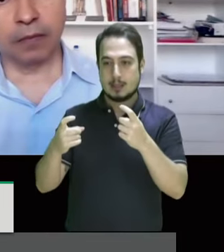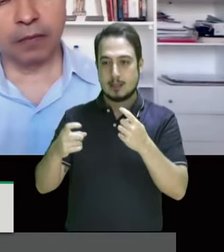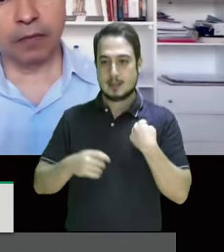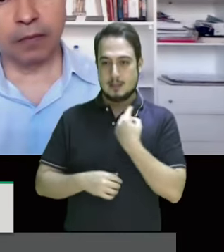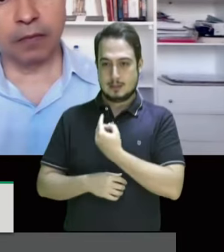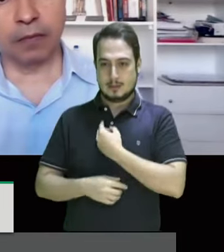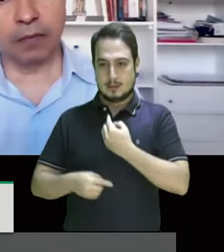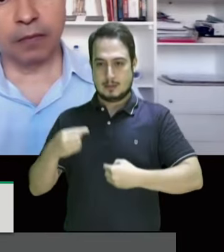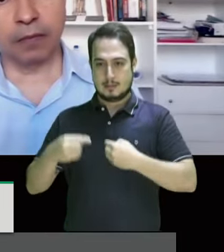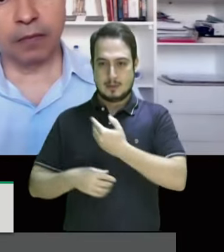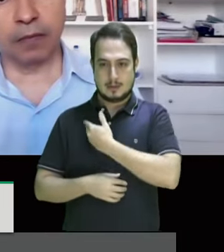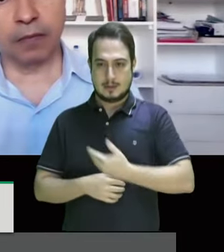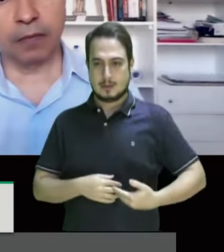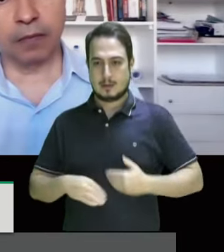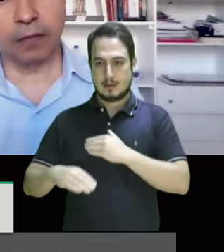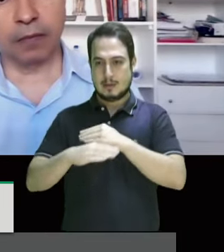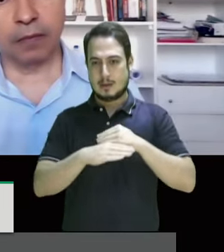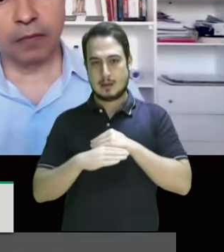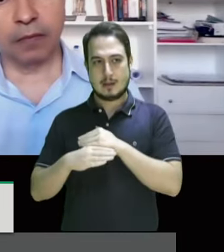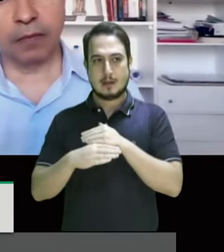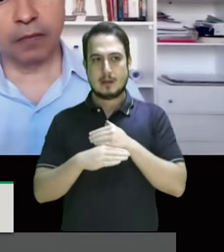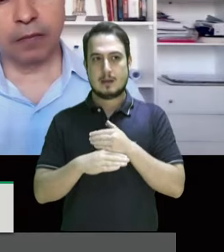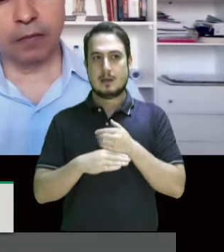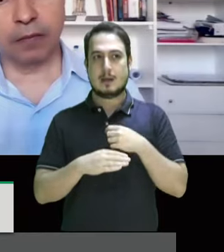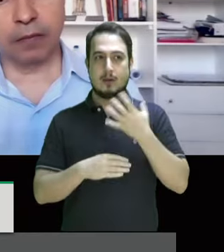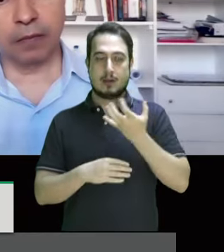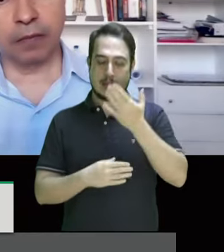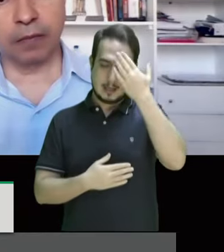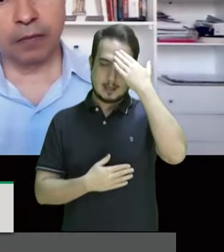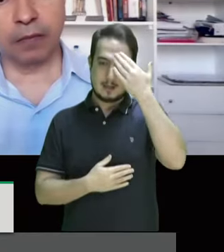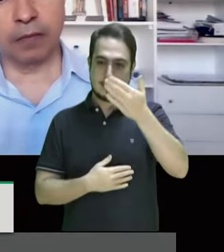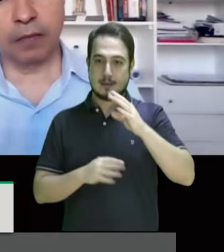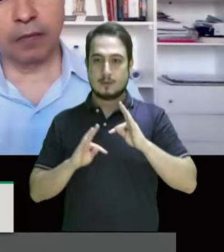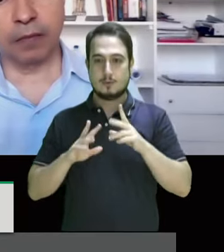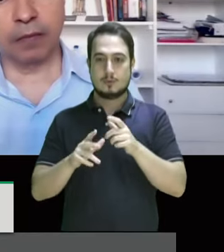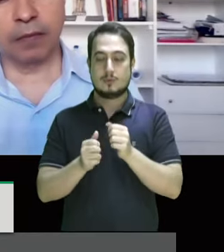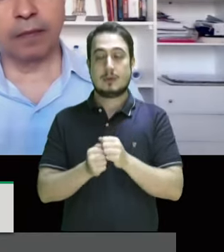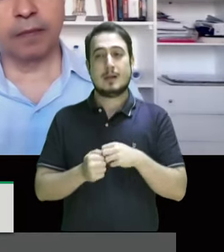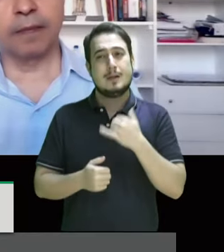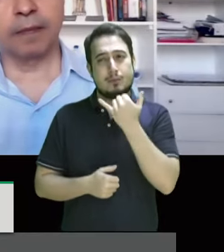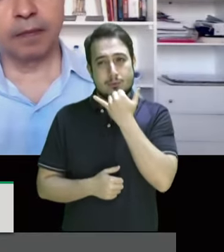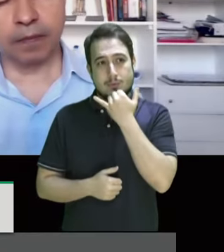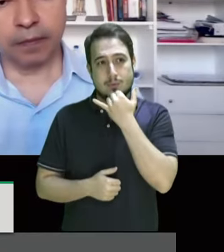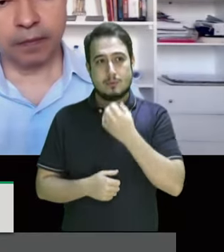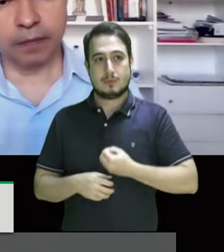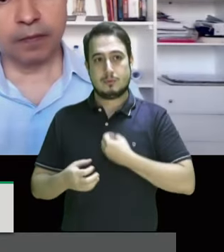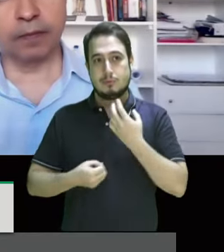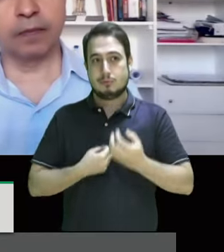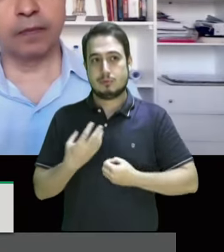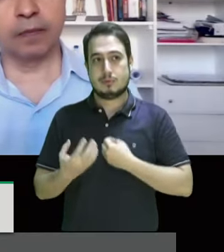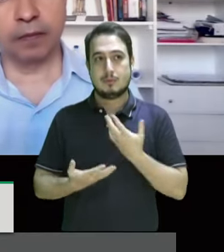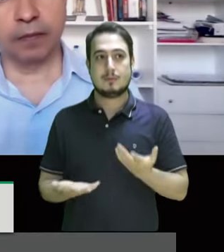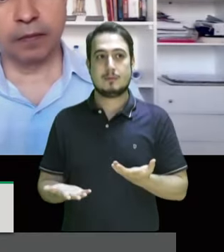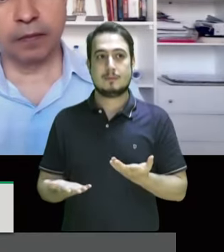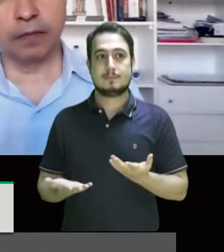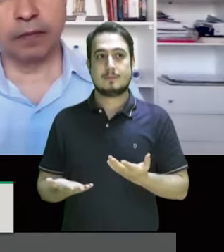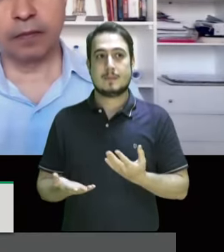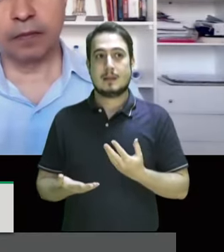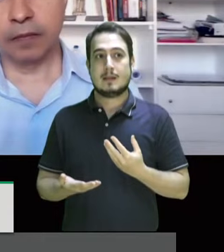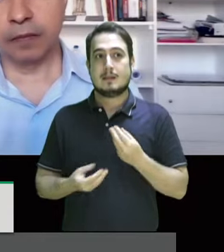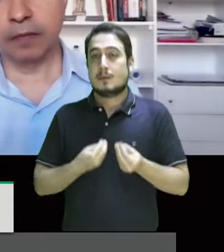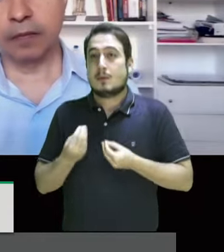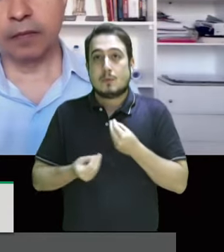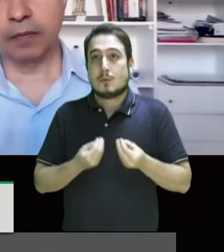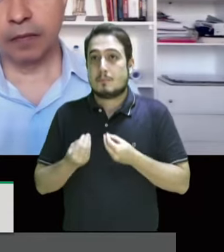gente tem política de promoção da igualdade racial nesse país eu quero agradecer a todas desculpe aí o né não dá pra gente